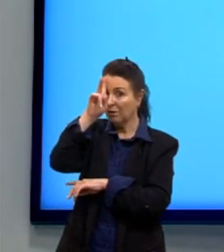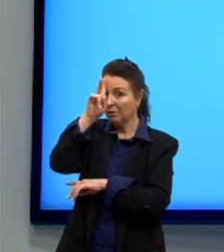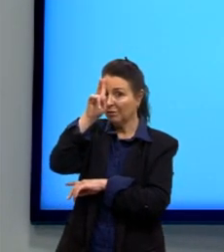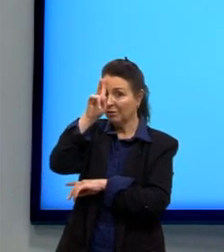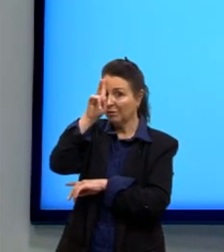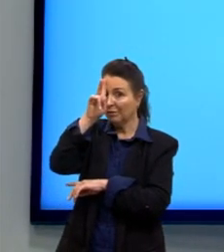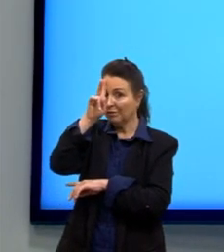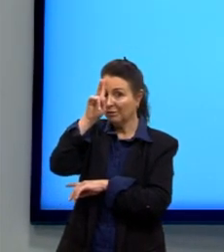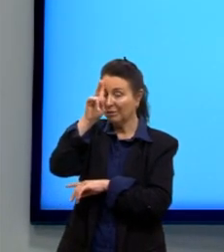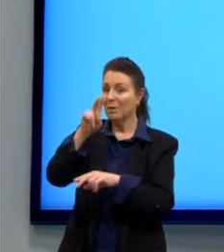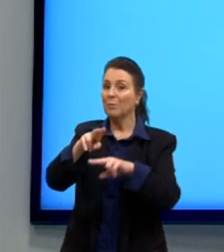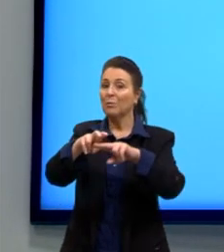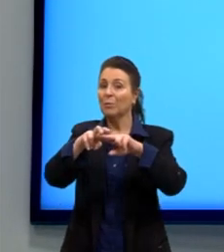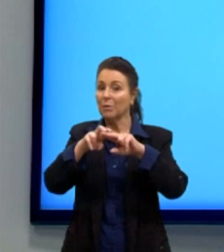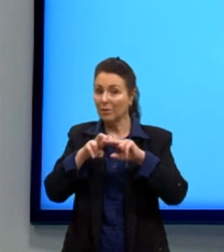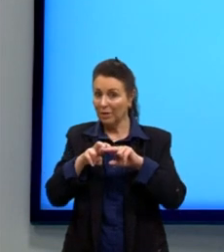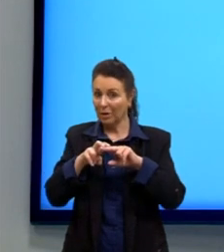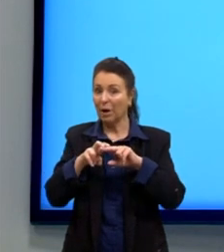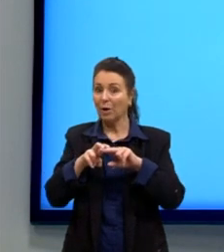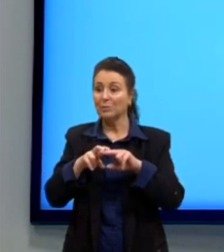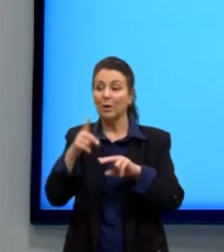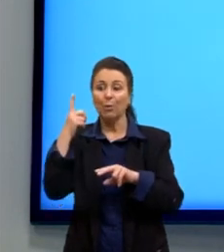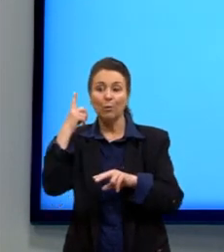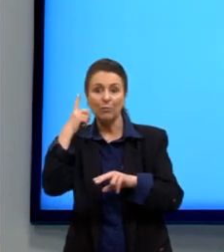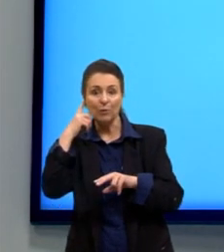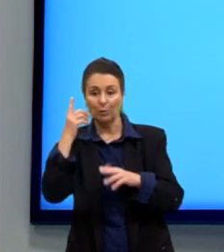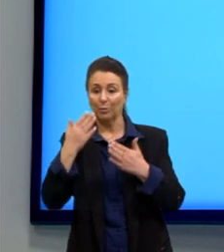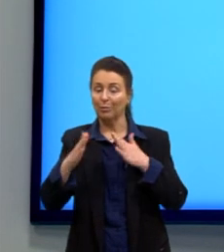Claro, considerando as condições do ouvido, né?